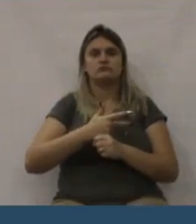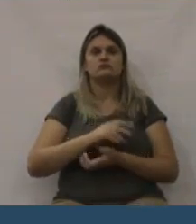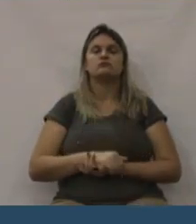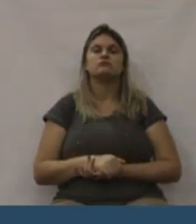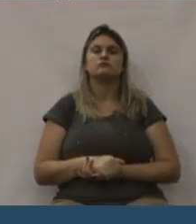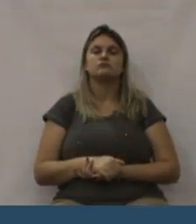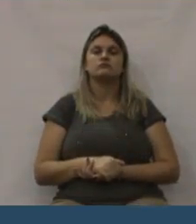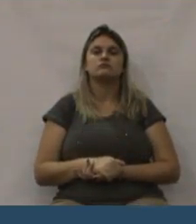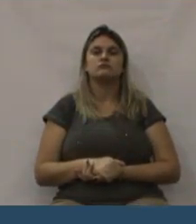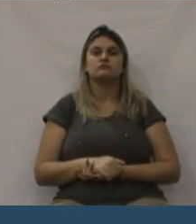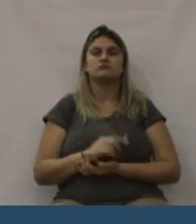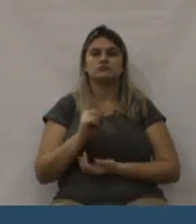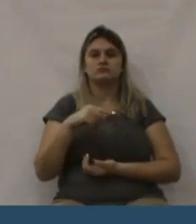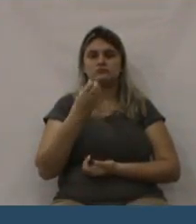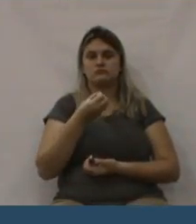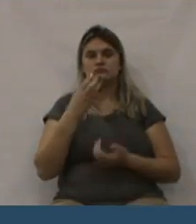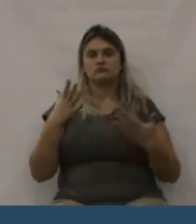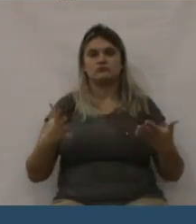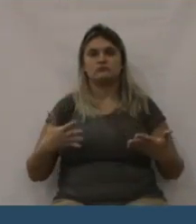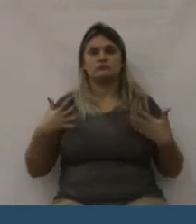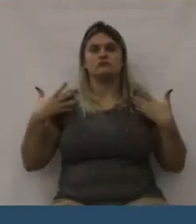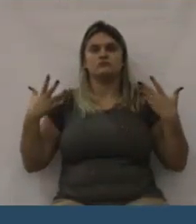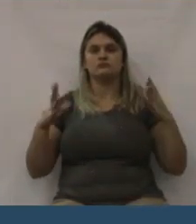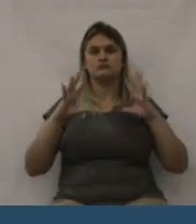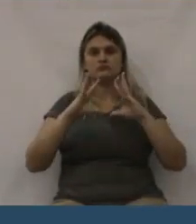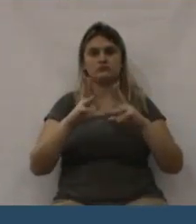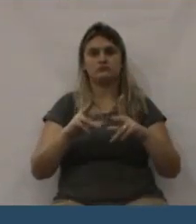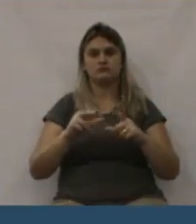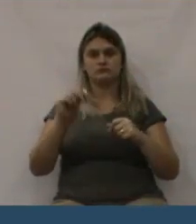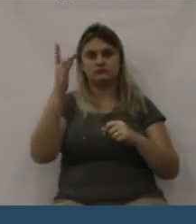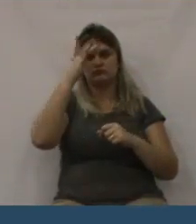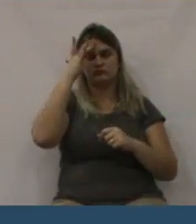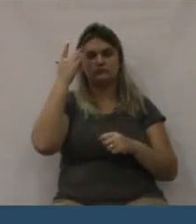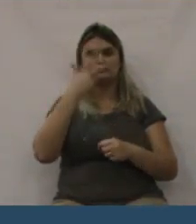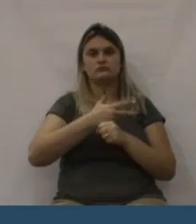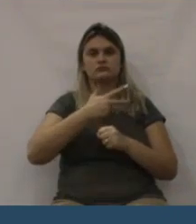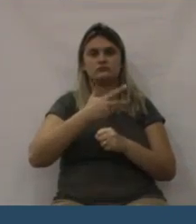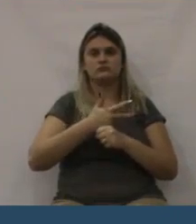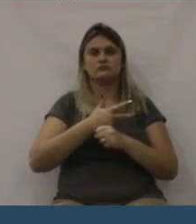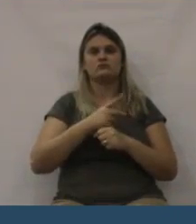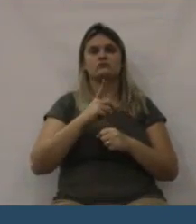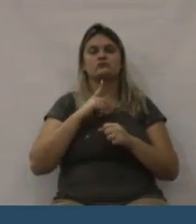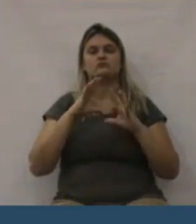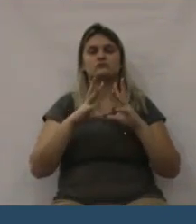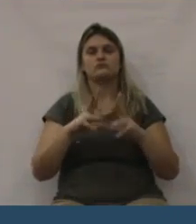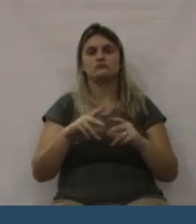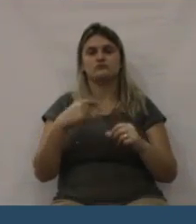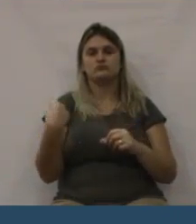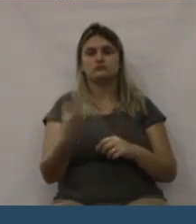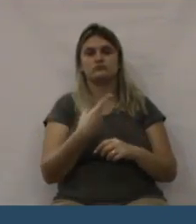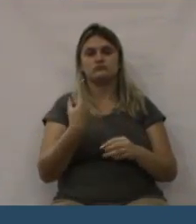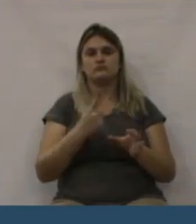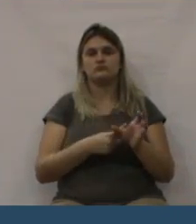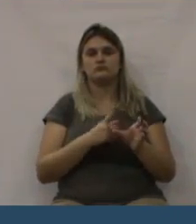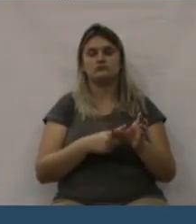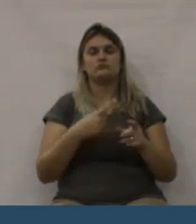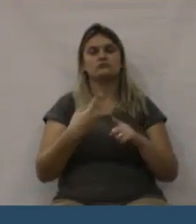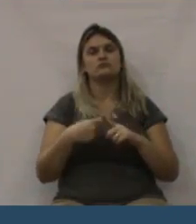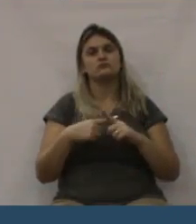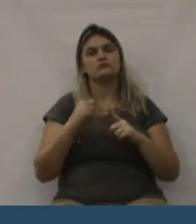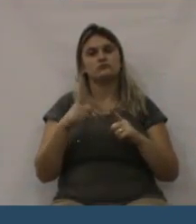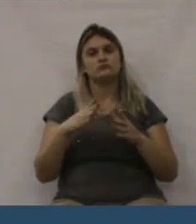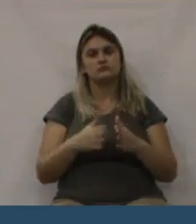empresa e o transporte sempre foi com segurança para os idosos, mas sempre foi contratado. E, através desses